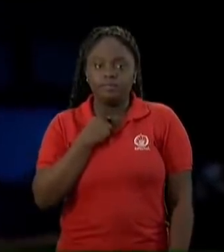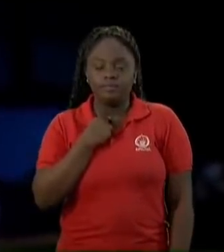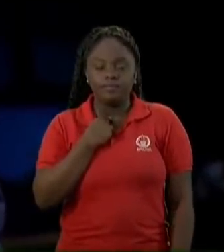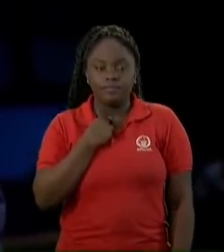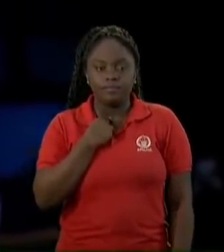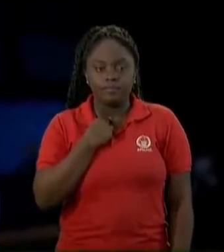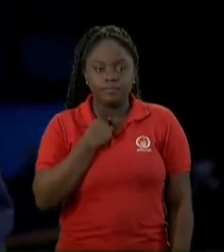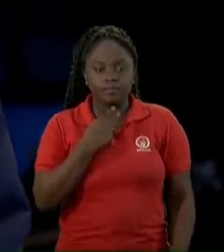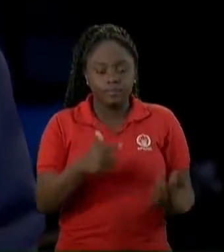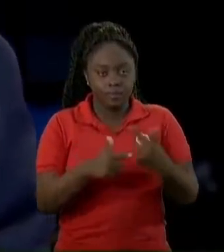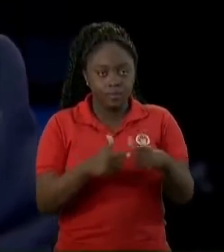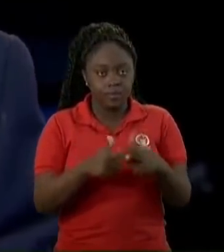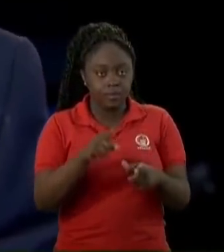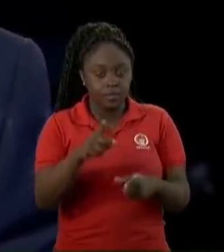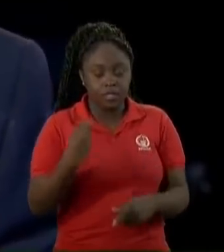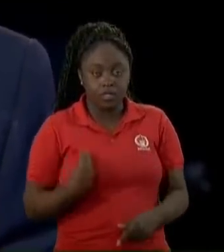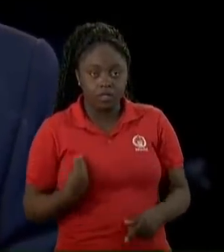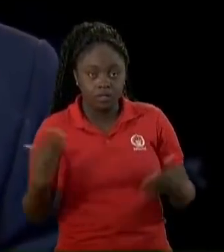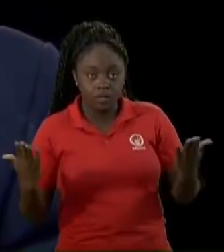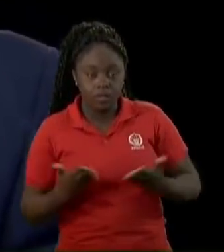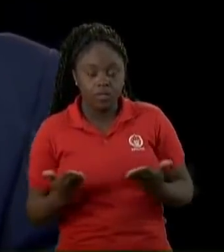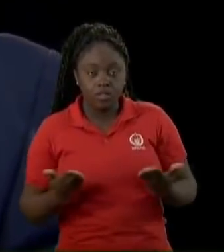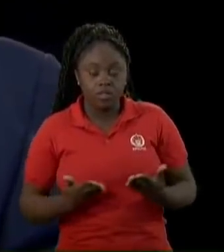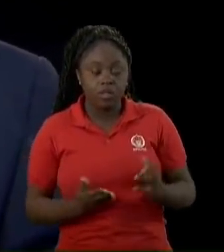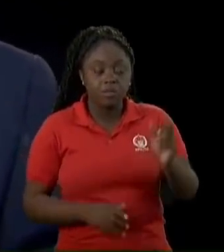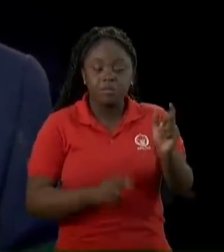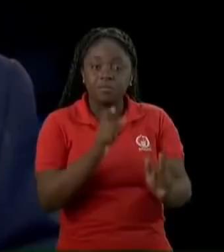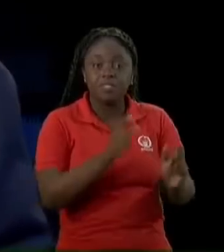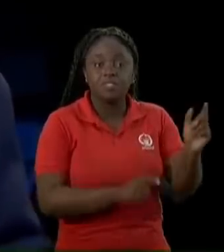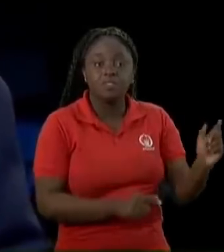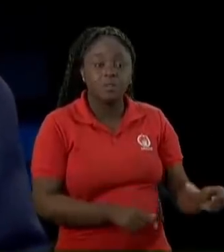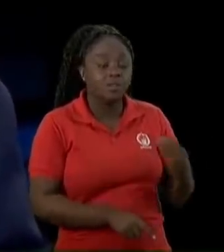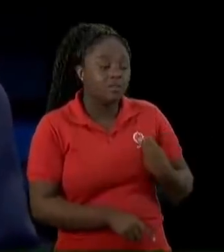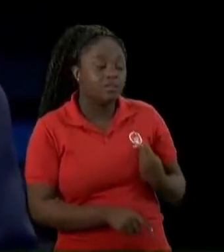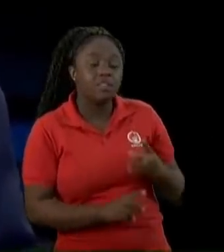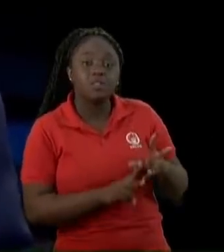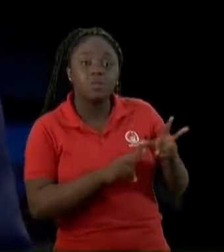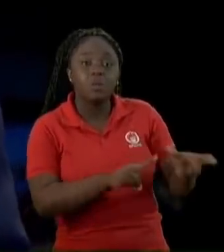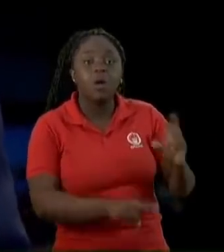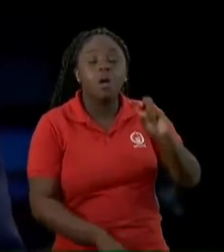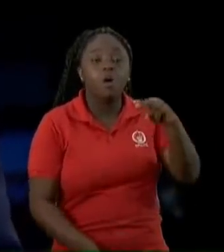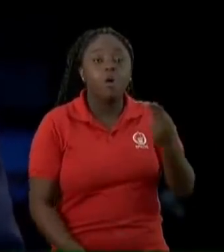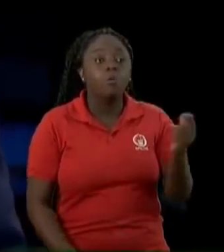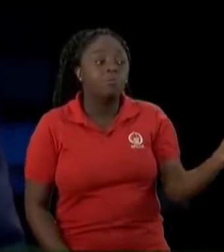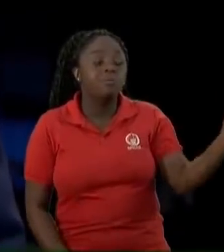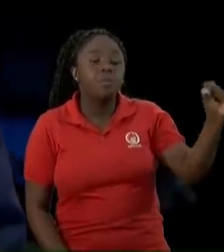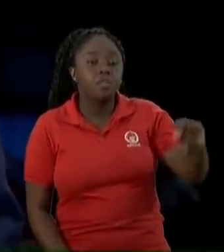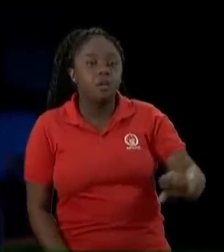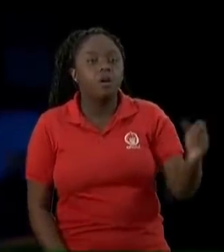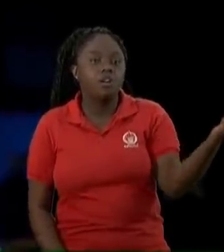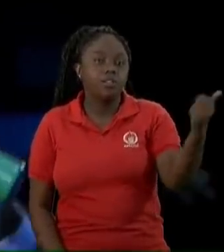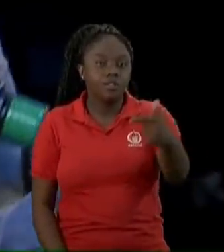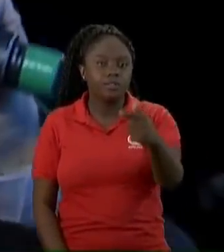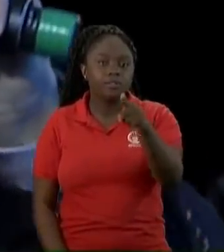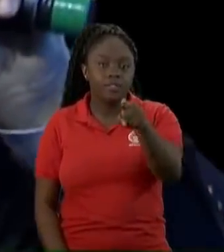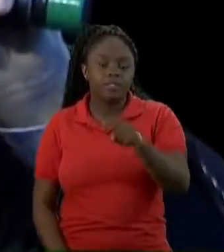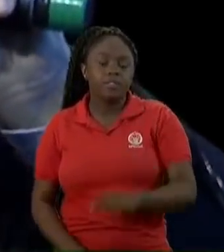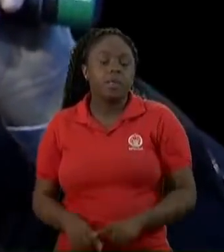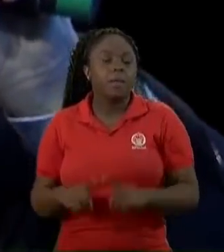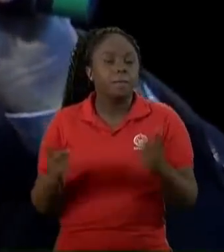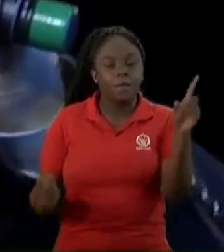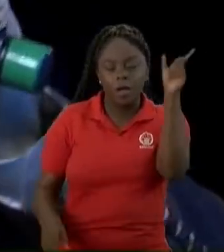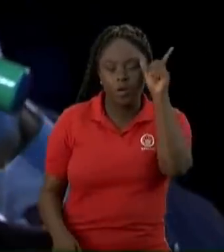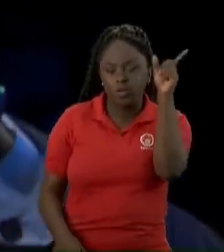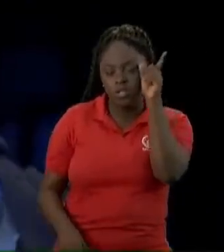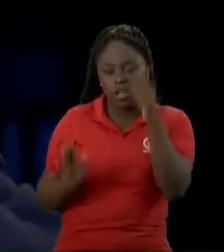Sabe o problema que você está vivendo hoje? Tem milhares vivendo a mesma coisa E pior E pior Só que o diabo dá para a gente